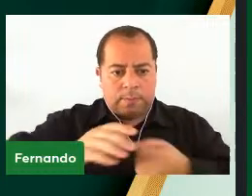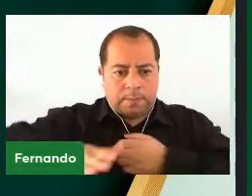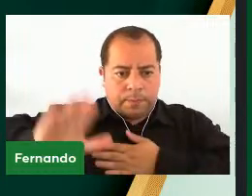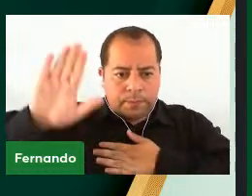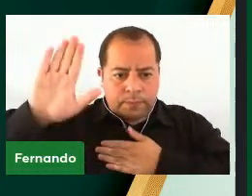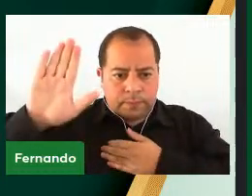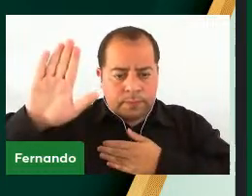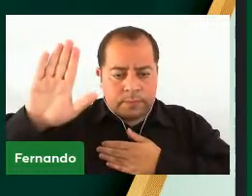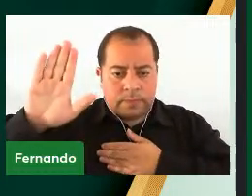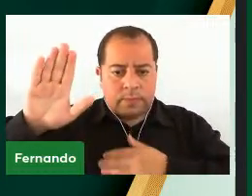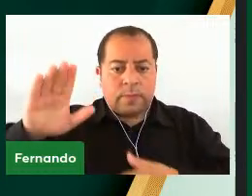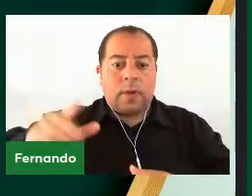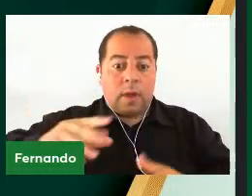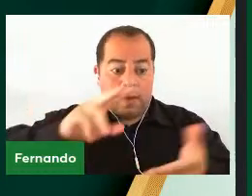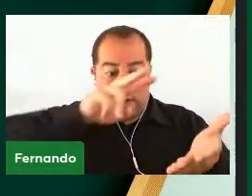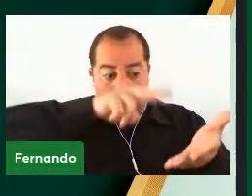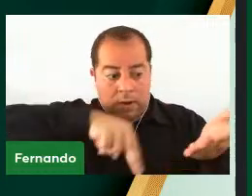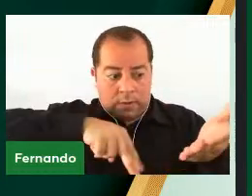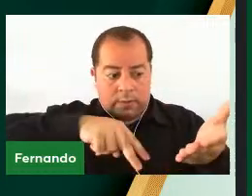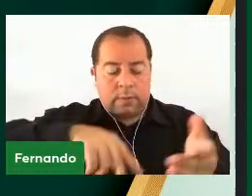direita e faça a leitura